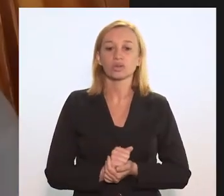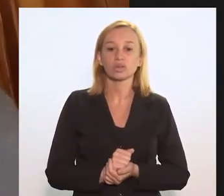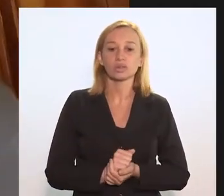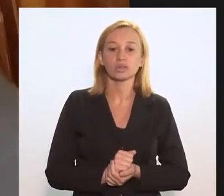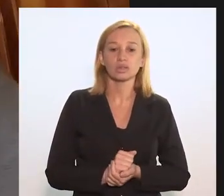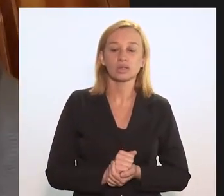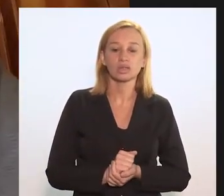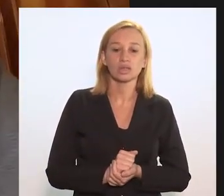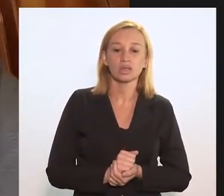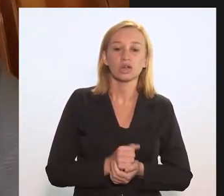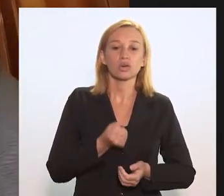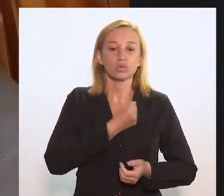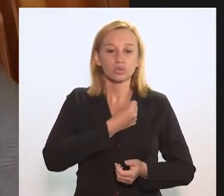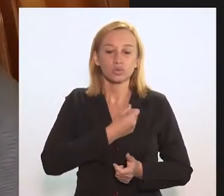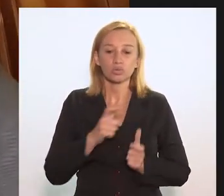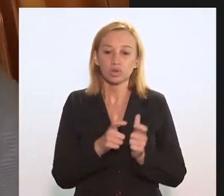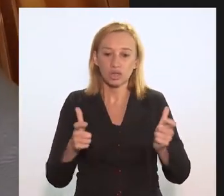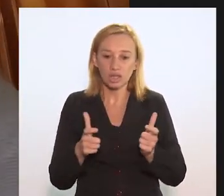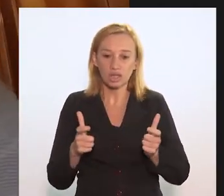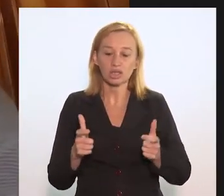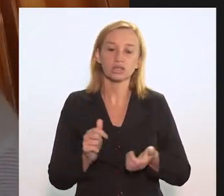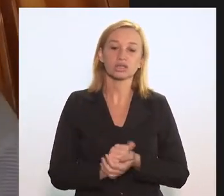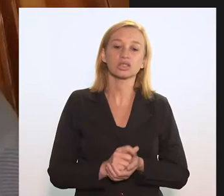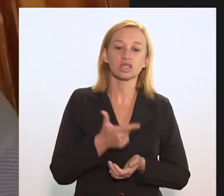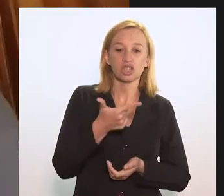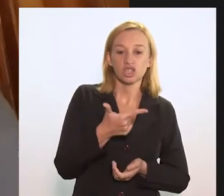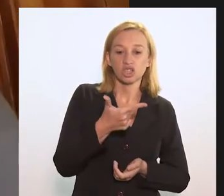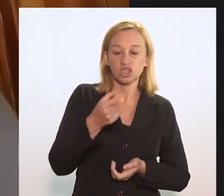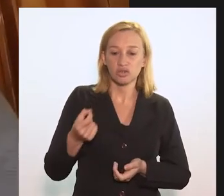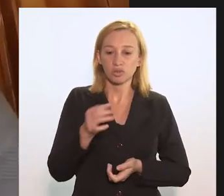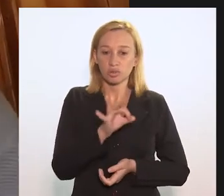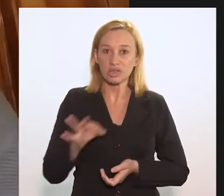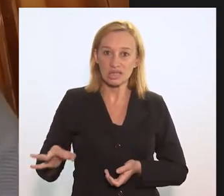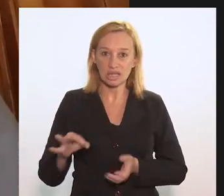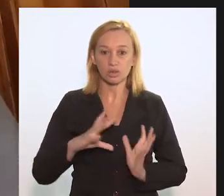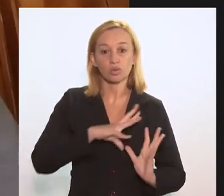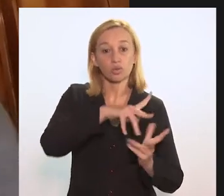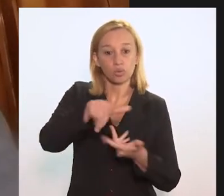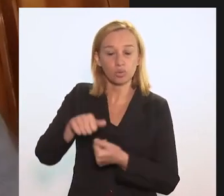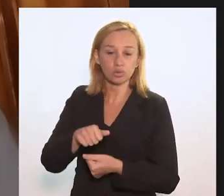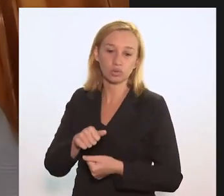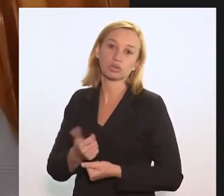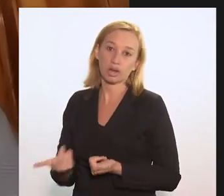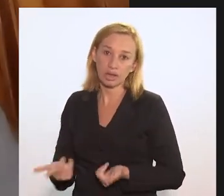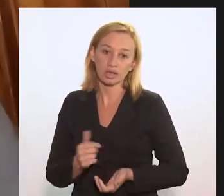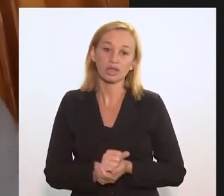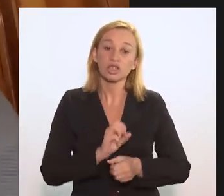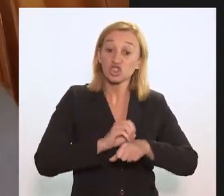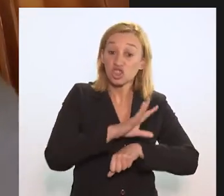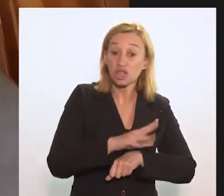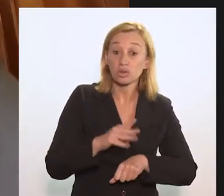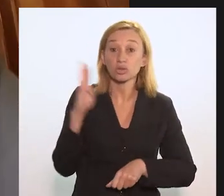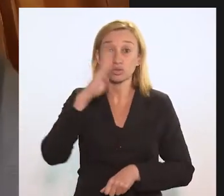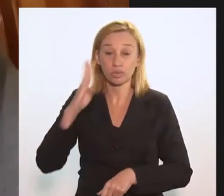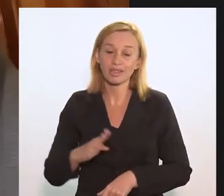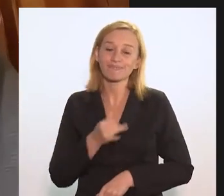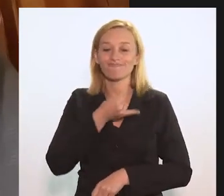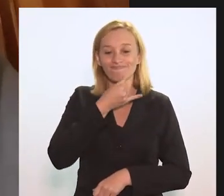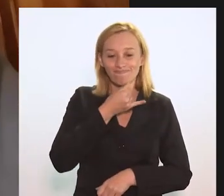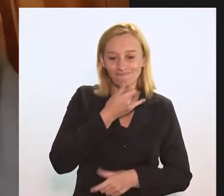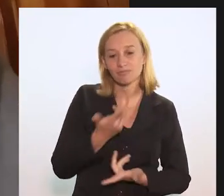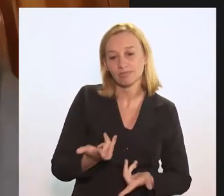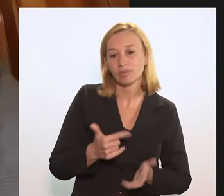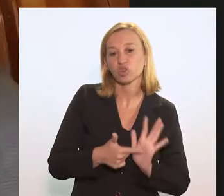AME, essa ponta aí para um possível aumento da carga de 20% da tuberculose no mundo, no momento que o próprio, os indicadores do Brasil,